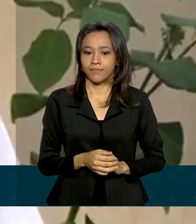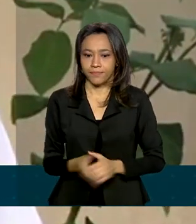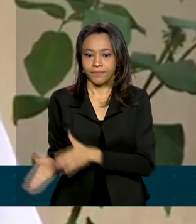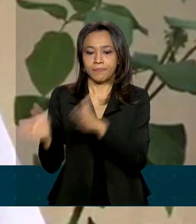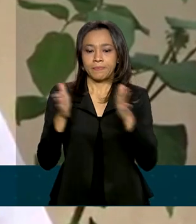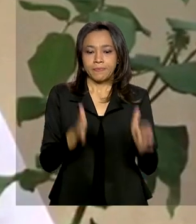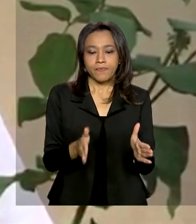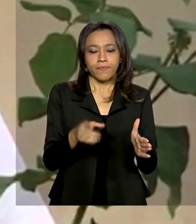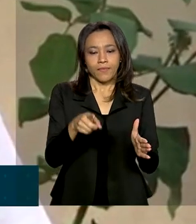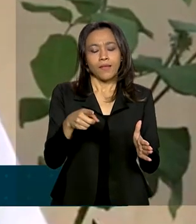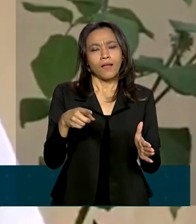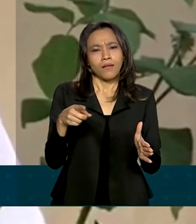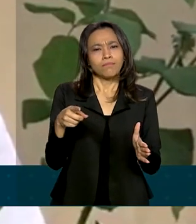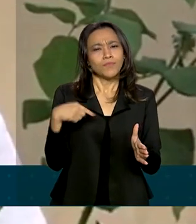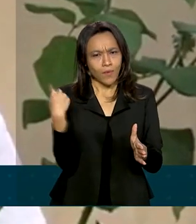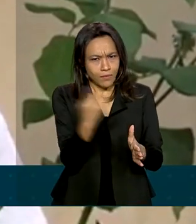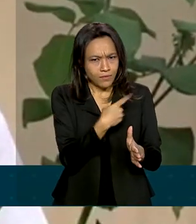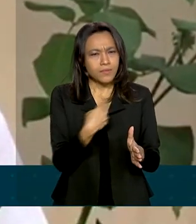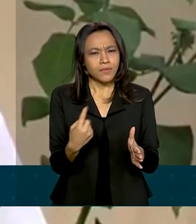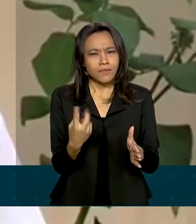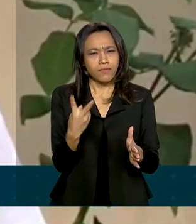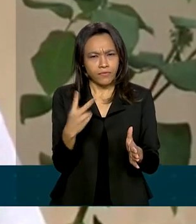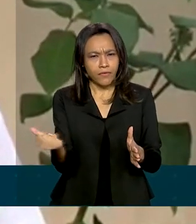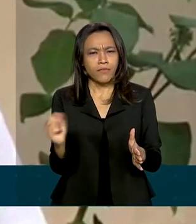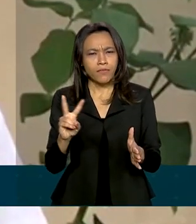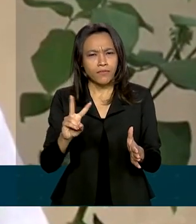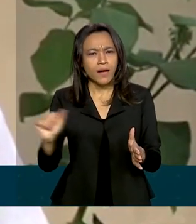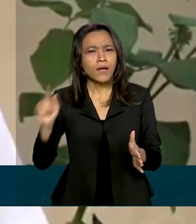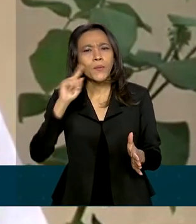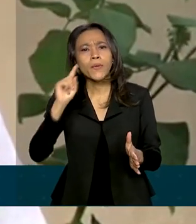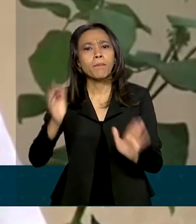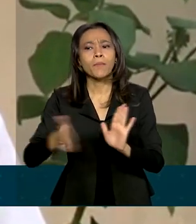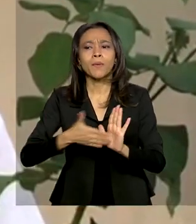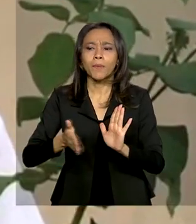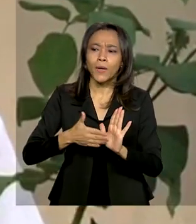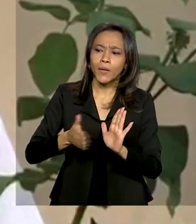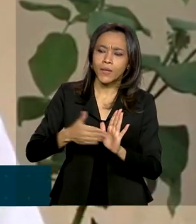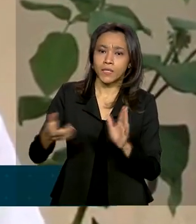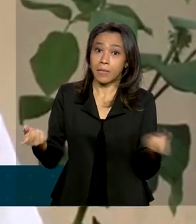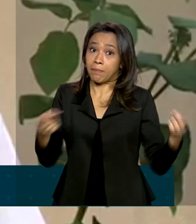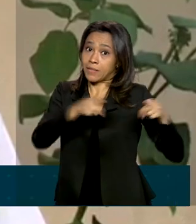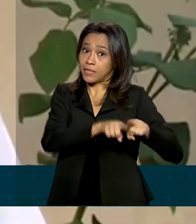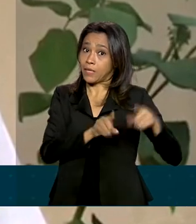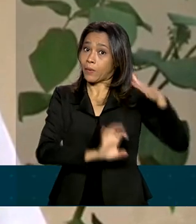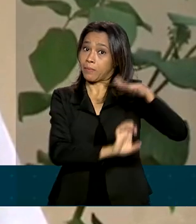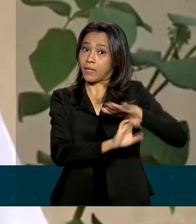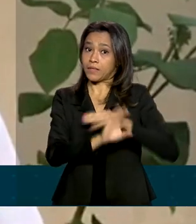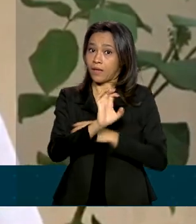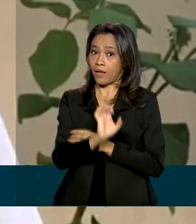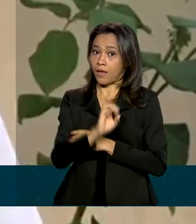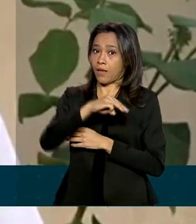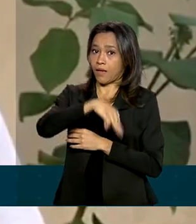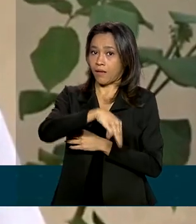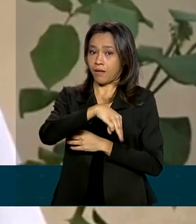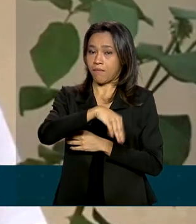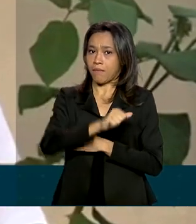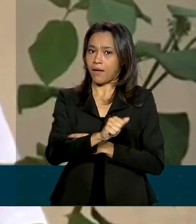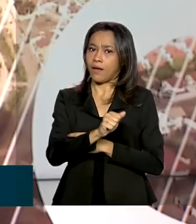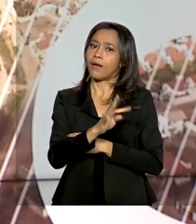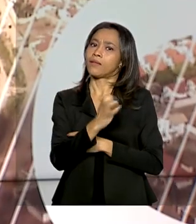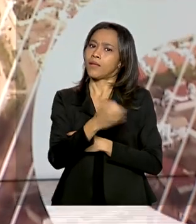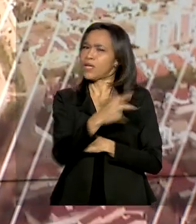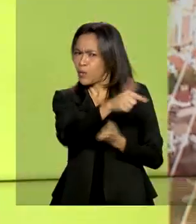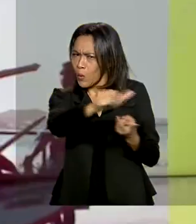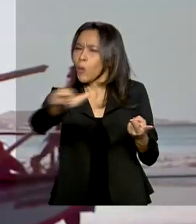estaremos submetendo alguma proposta em parceria com a Emater ou com outras empresas do setor de ciências agrárias.